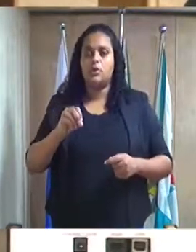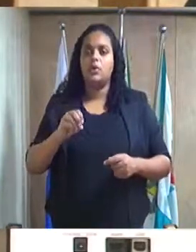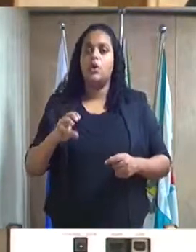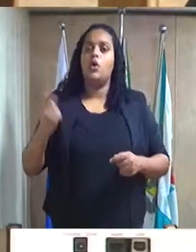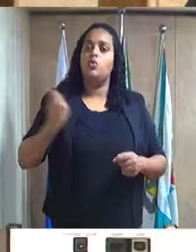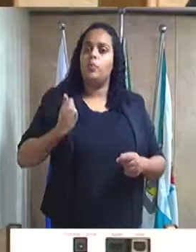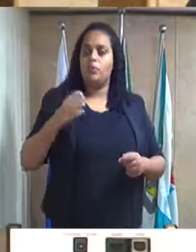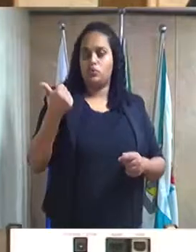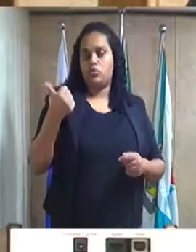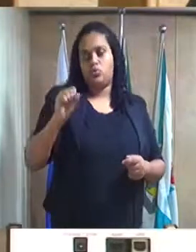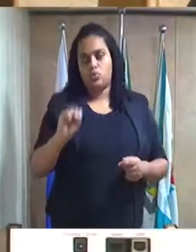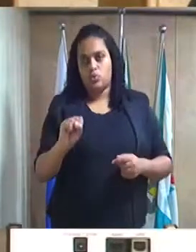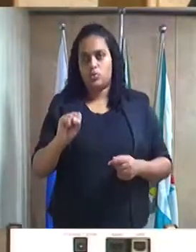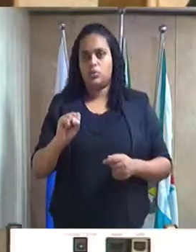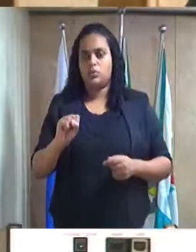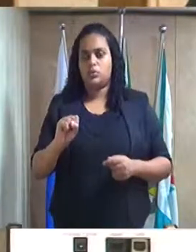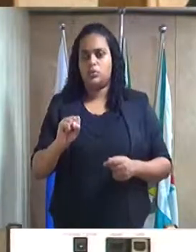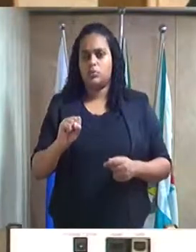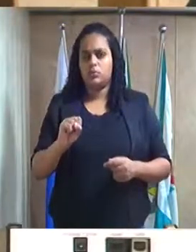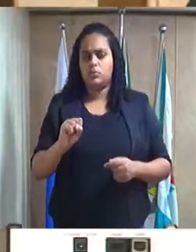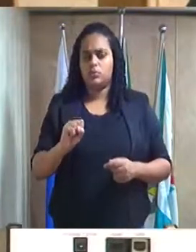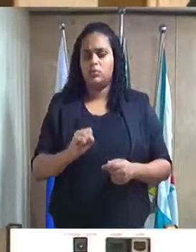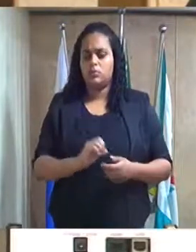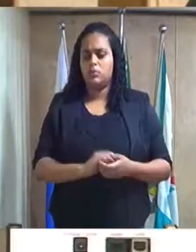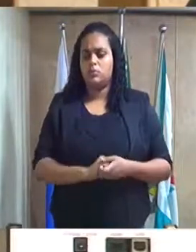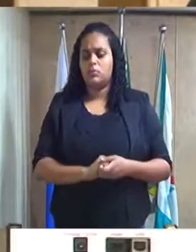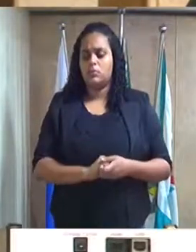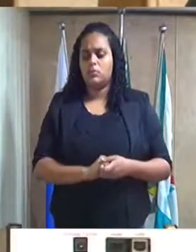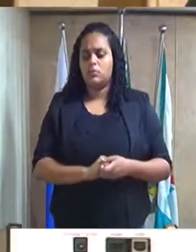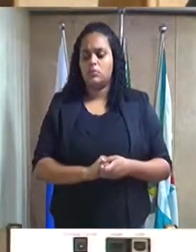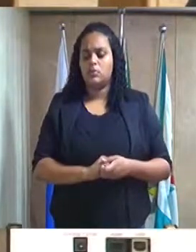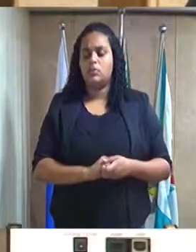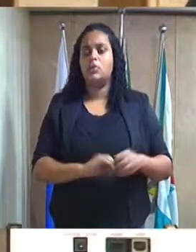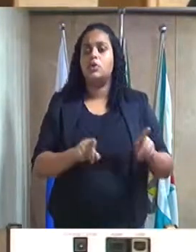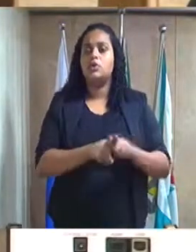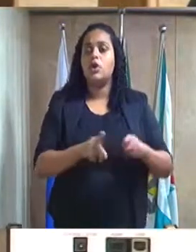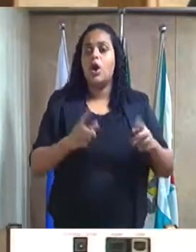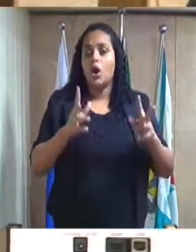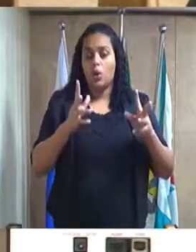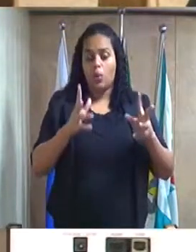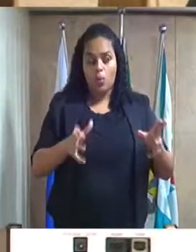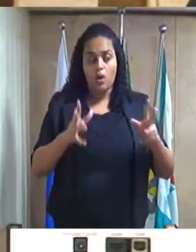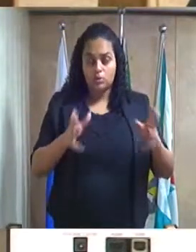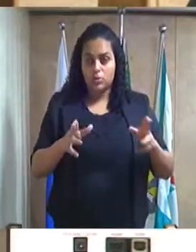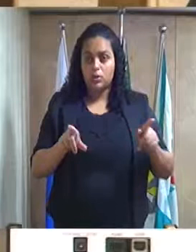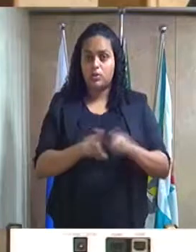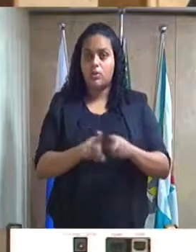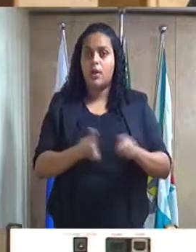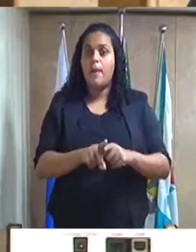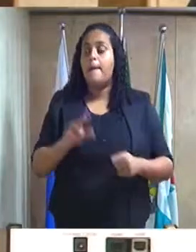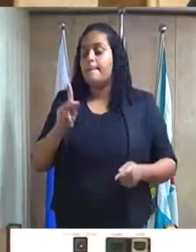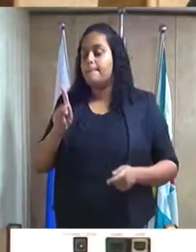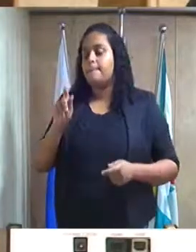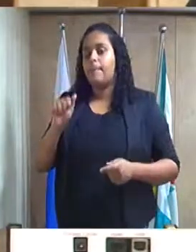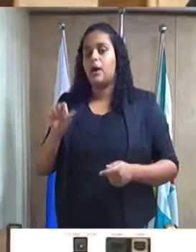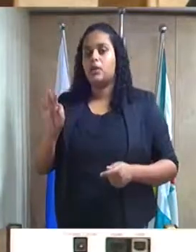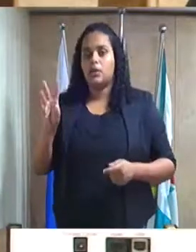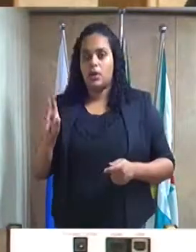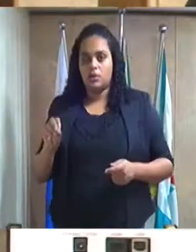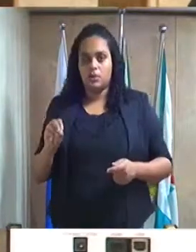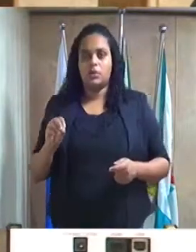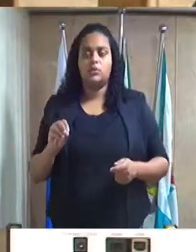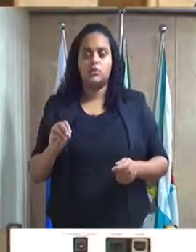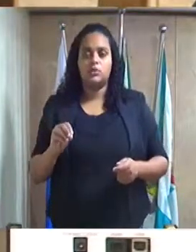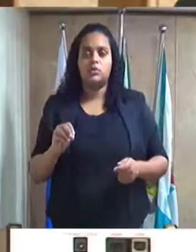18, por se pautar na triade Igualdade, Liberdade e Fraternidade, a fim de